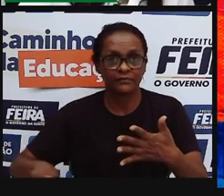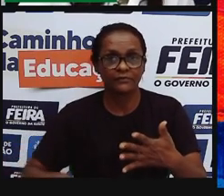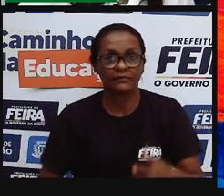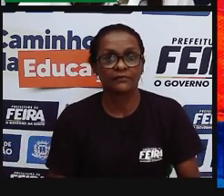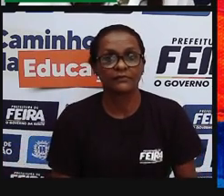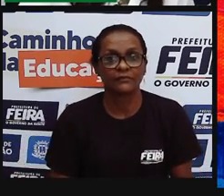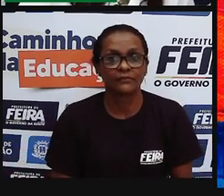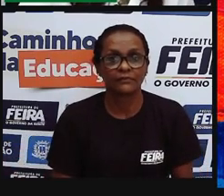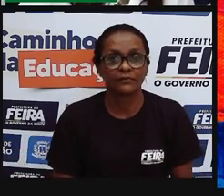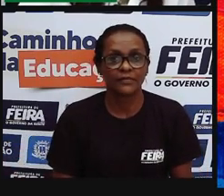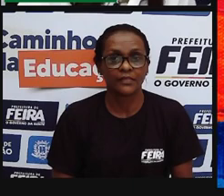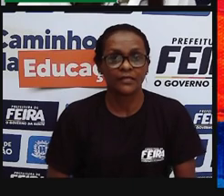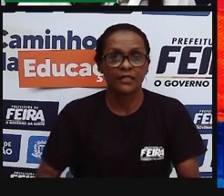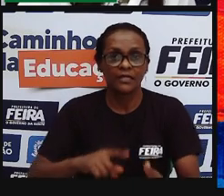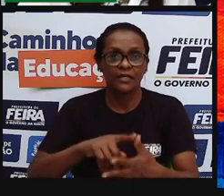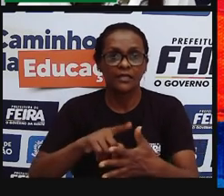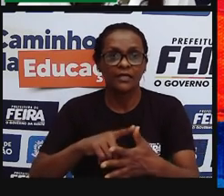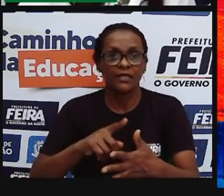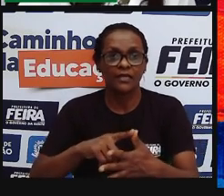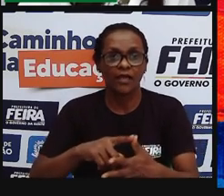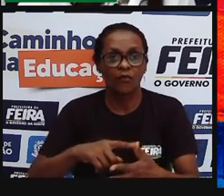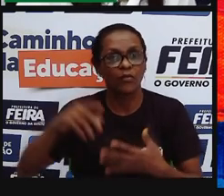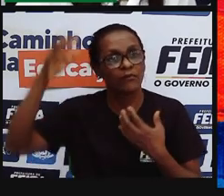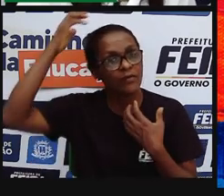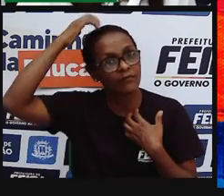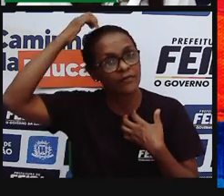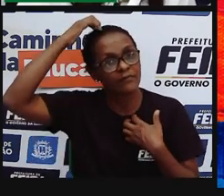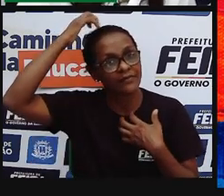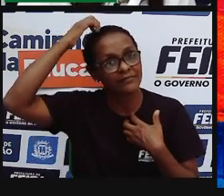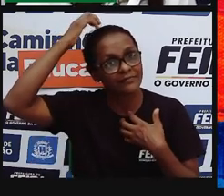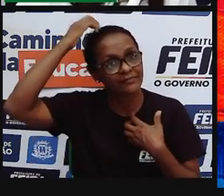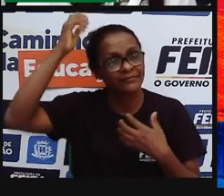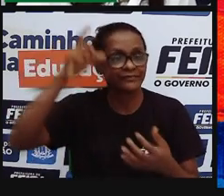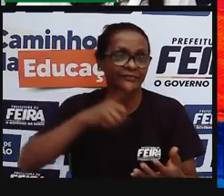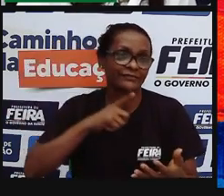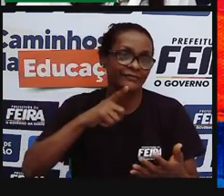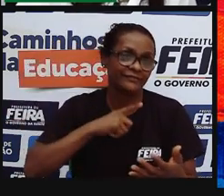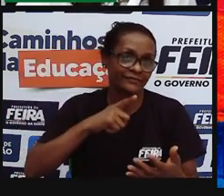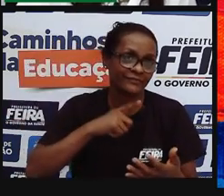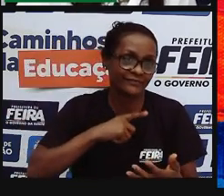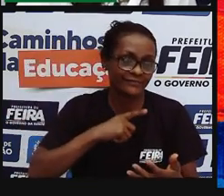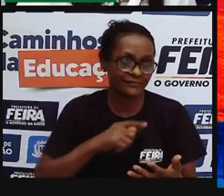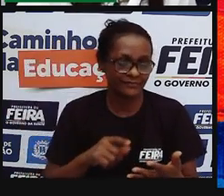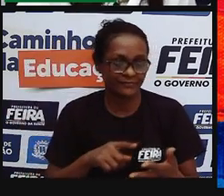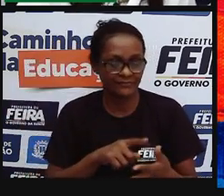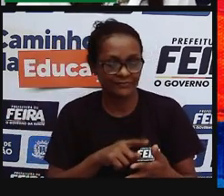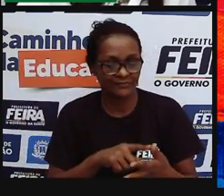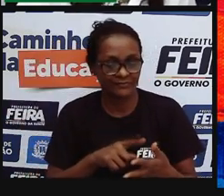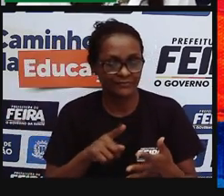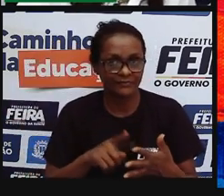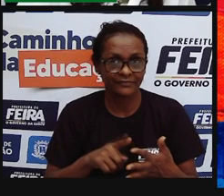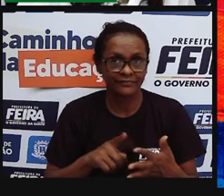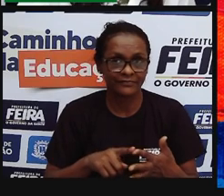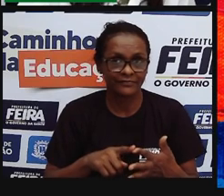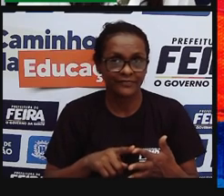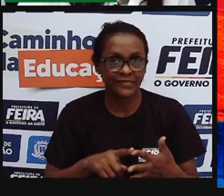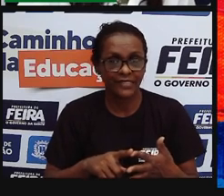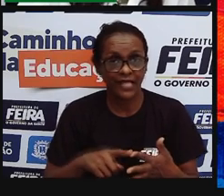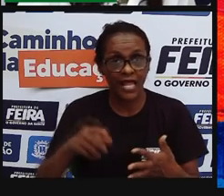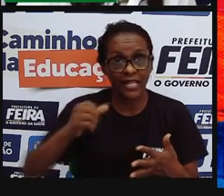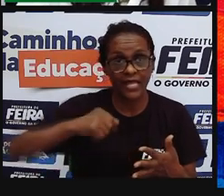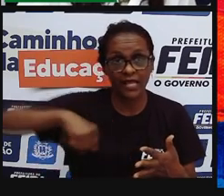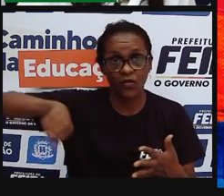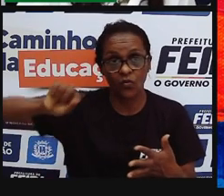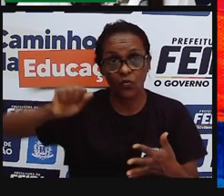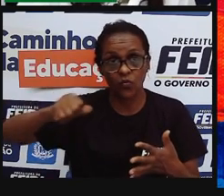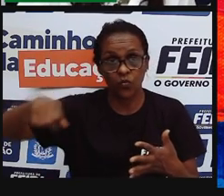exemplo, o mico leão dourado, na Mata Atlântica, por exemplo, o, é, lobo-guará, no cerrado,